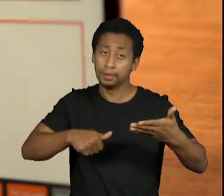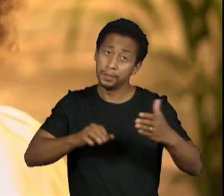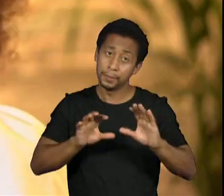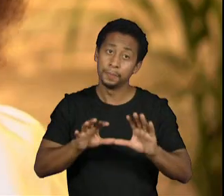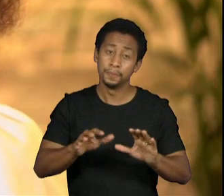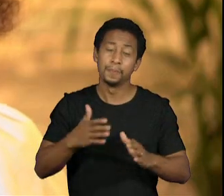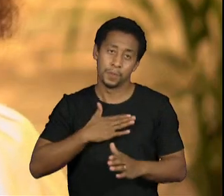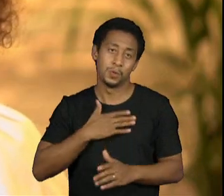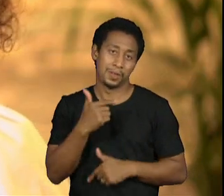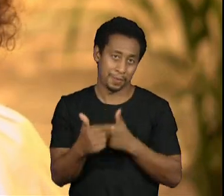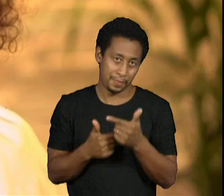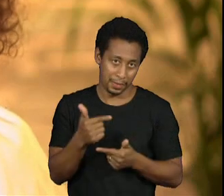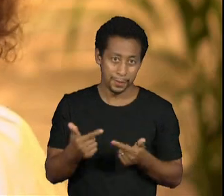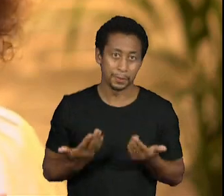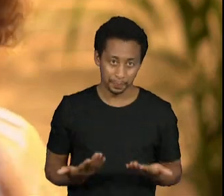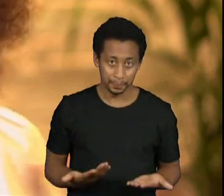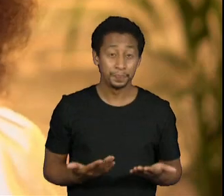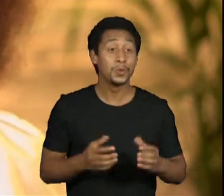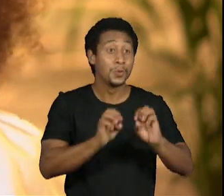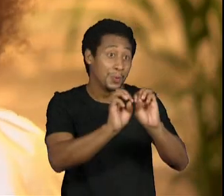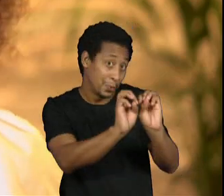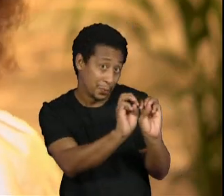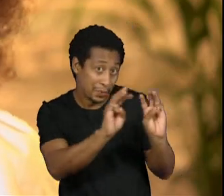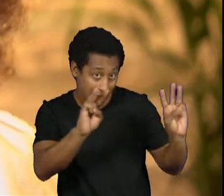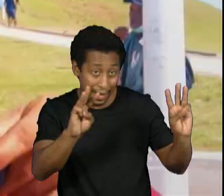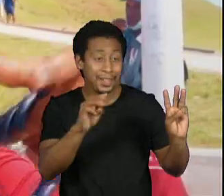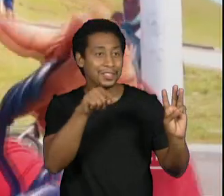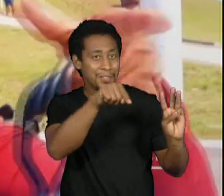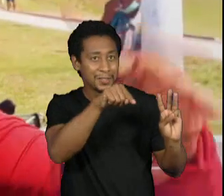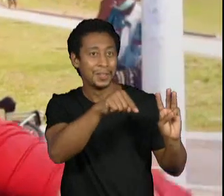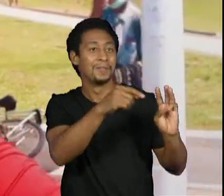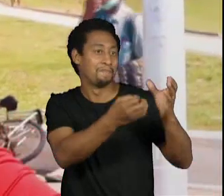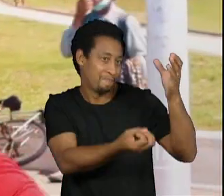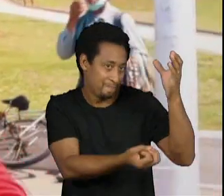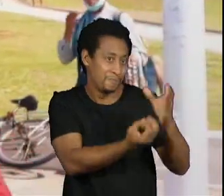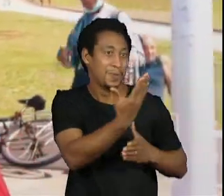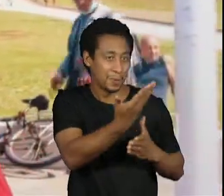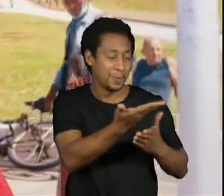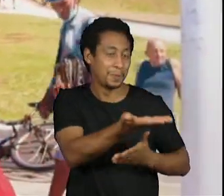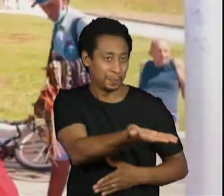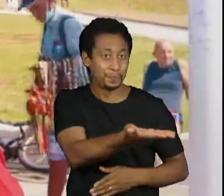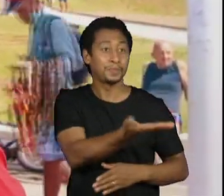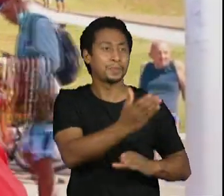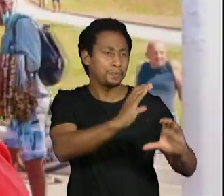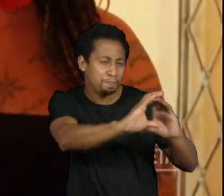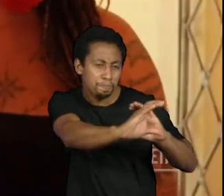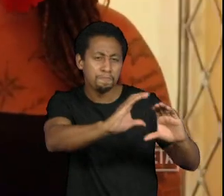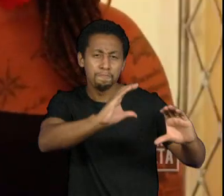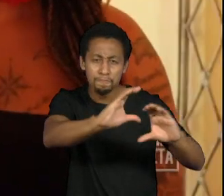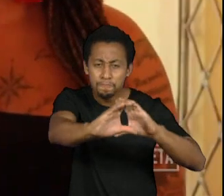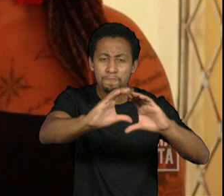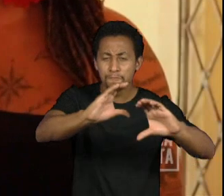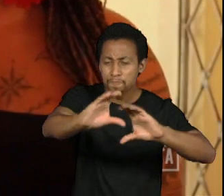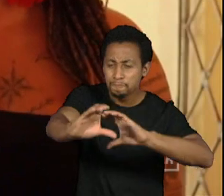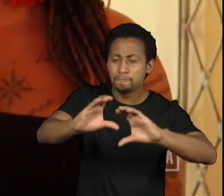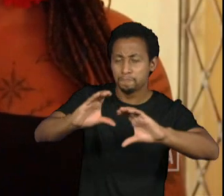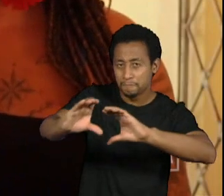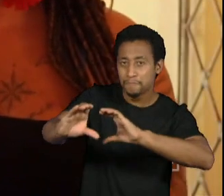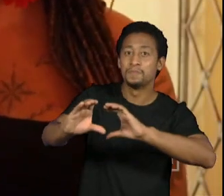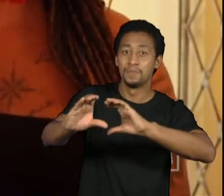O Alma vem, assim como outros veículos da mídia negra, comunicar de uma forma